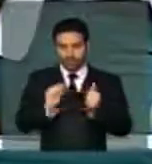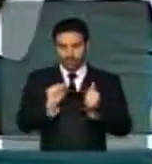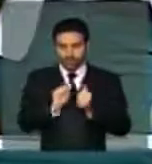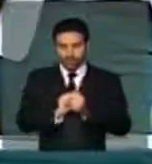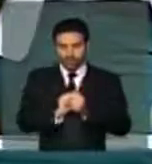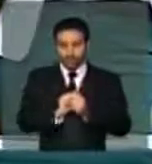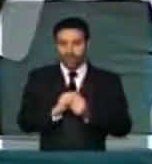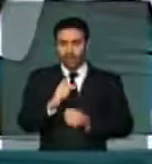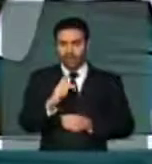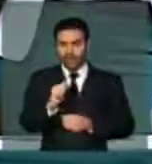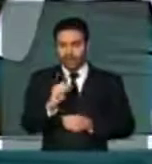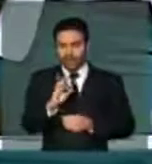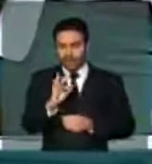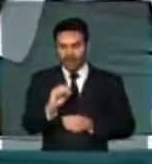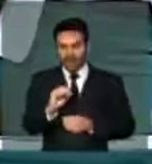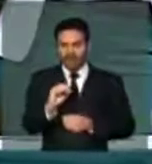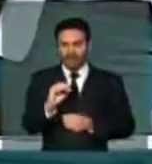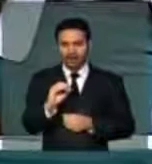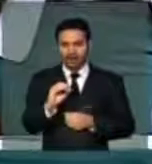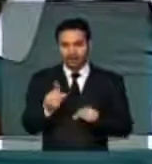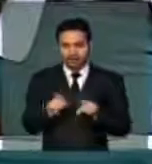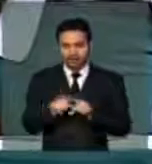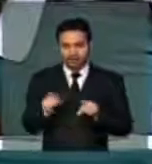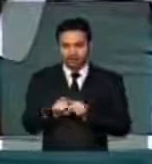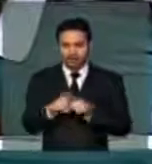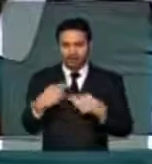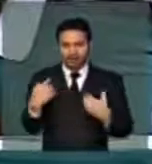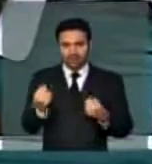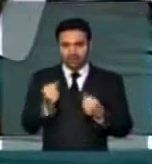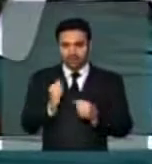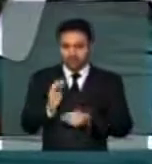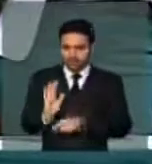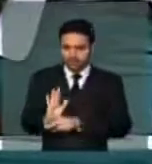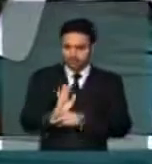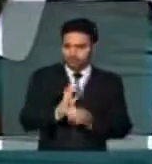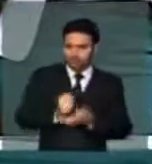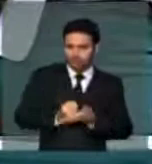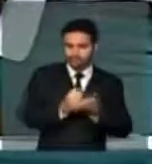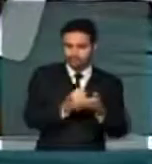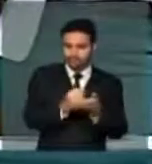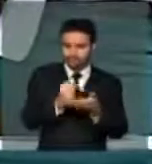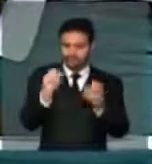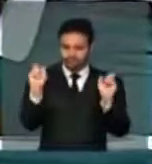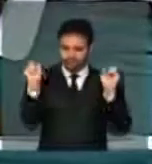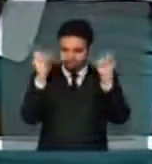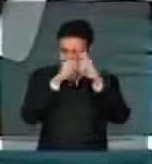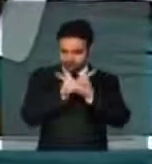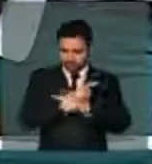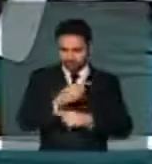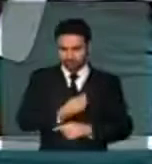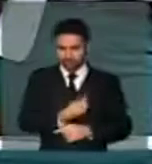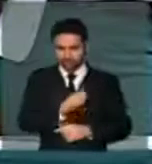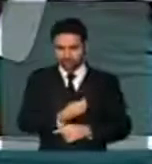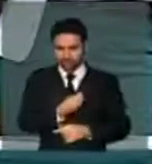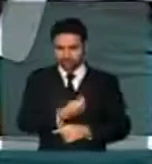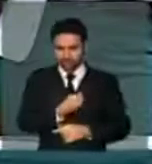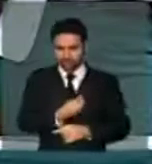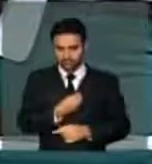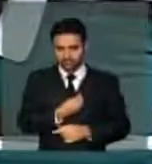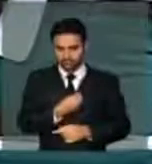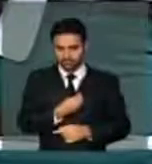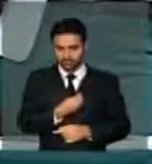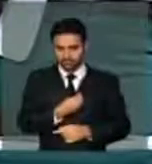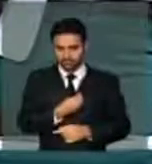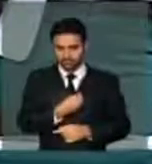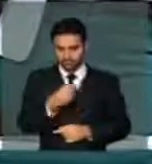Federativo, índice pessoal na área da saúde, para que nós possamos contribuir com a difícil situação que atravessa